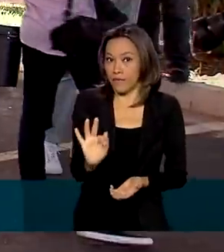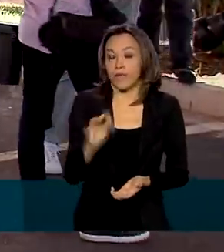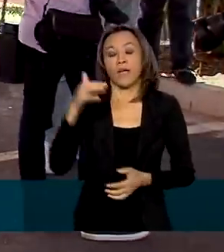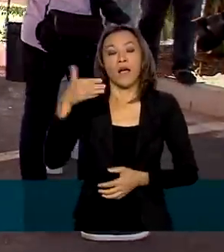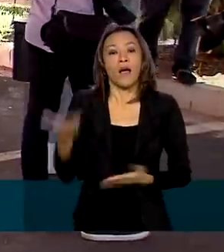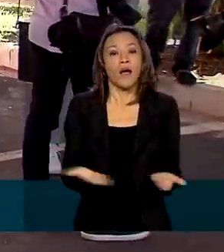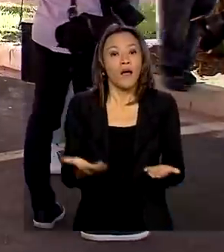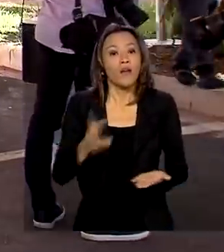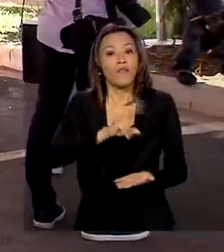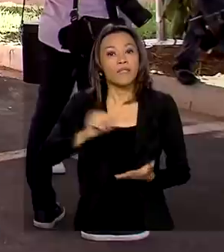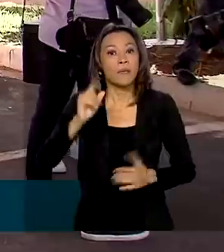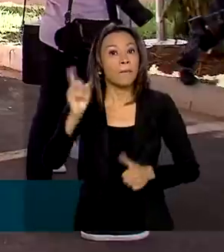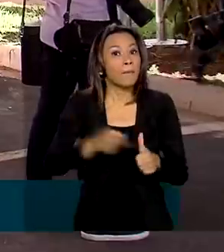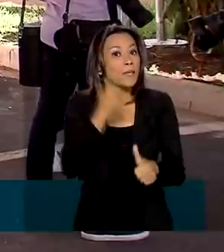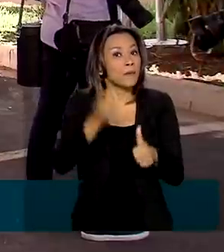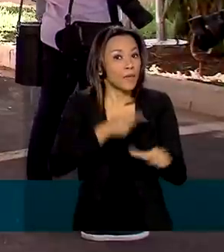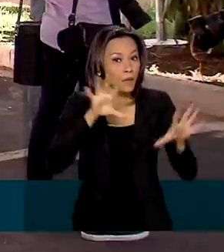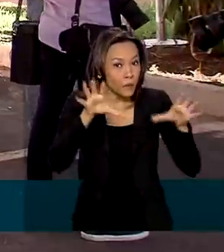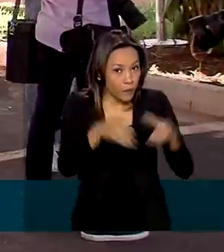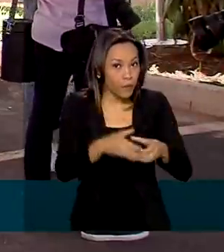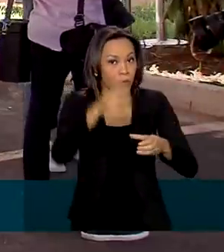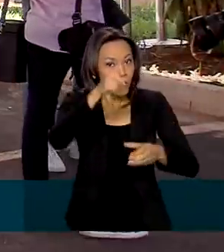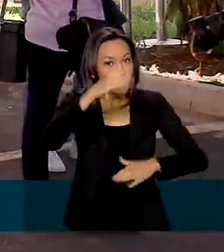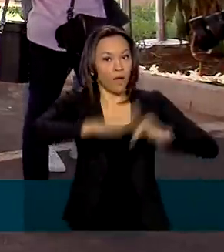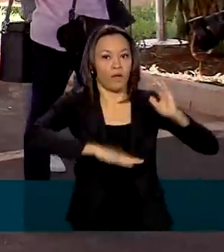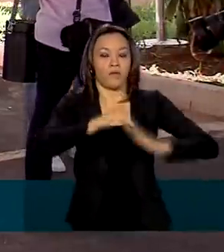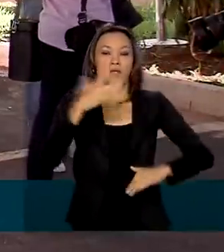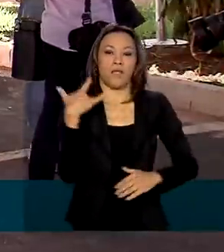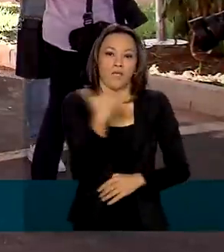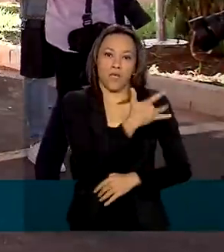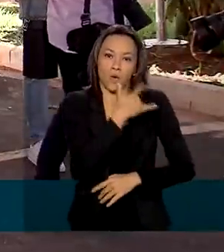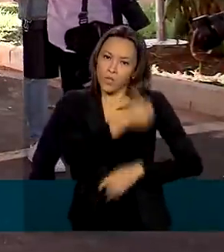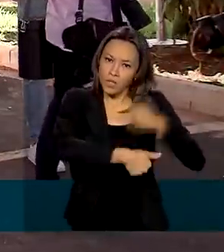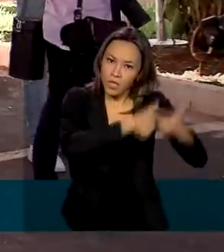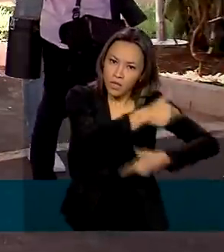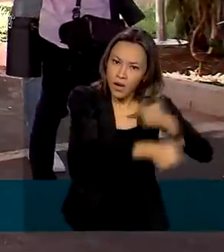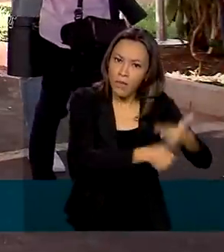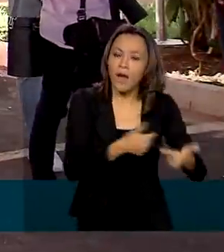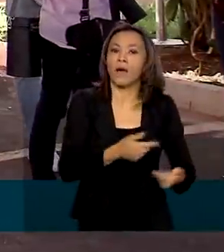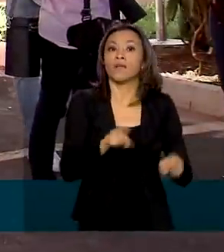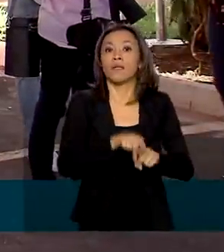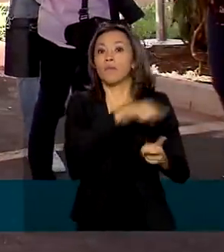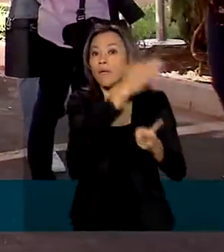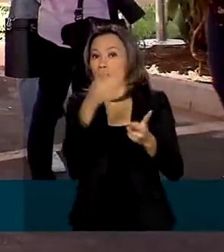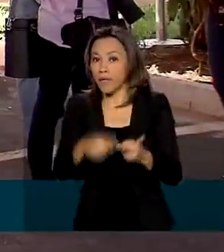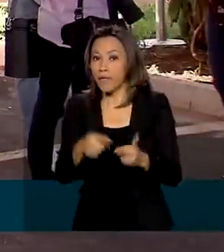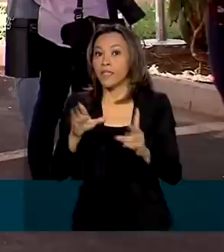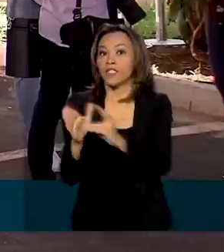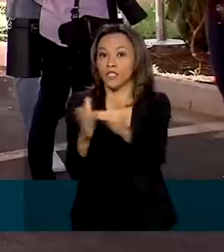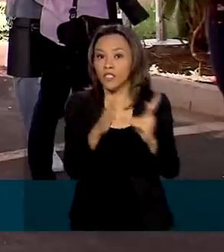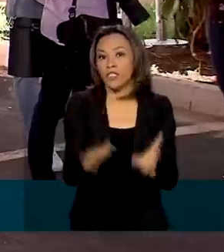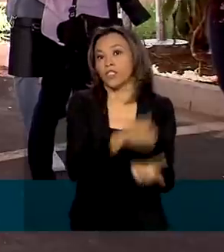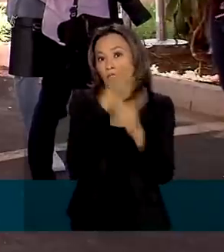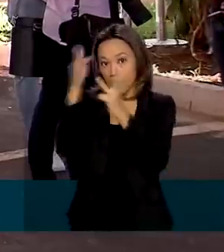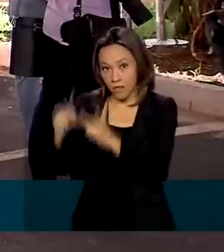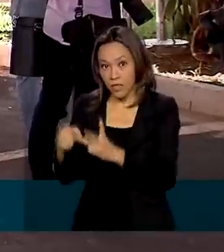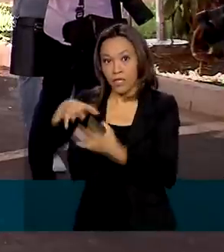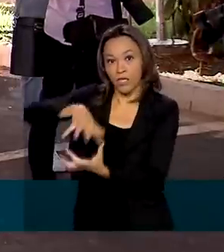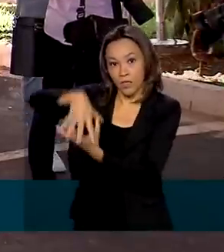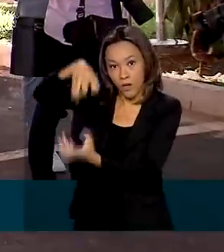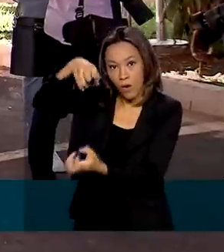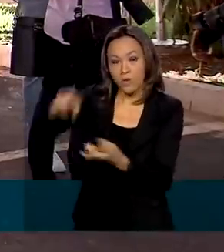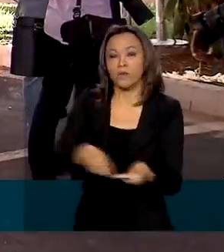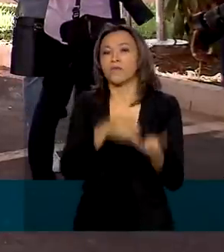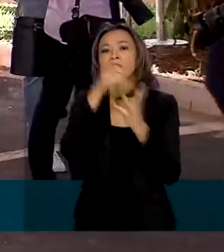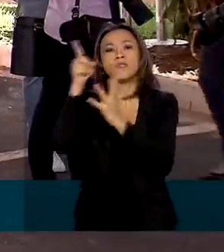serão vacinados os profissionais de saúde que atuam na linha de frente do combate à pandemia, além de indígenas, idosos em casas de internação